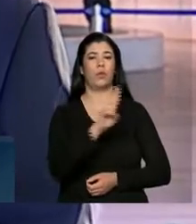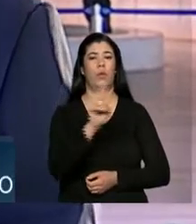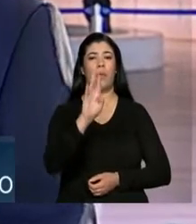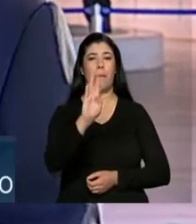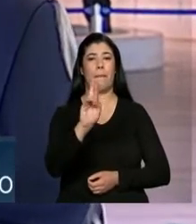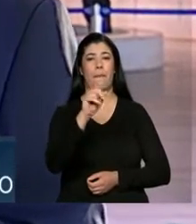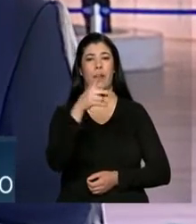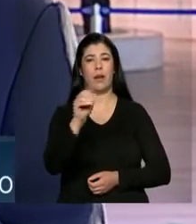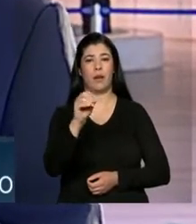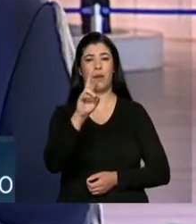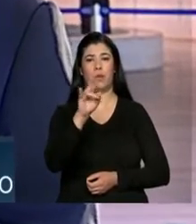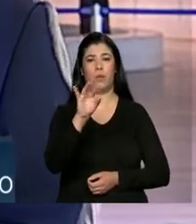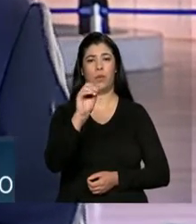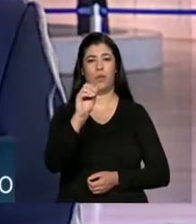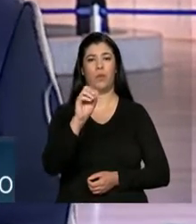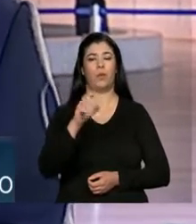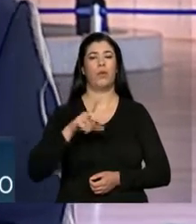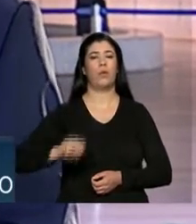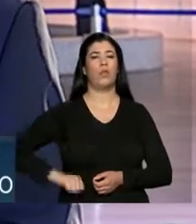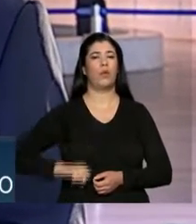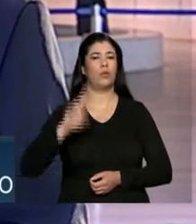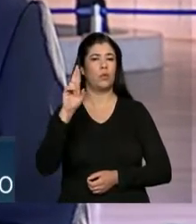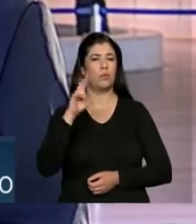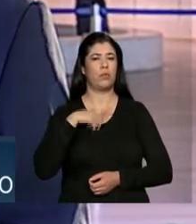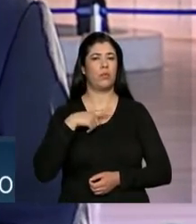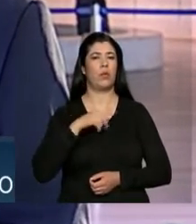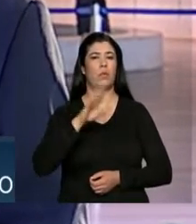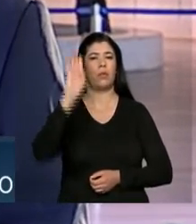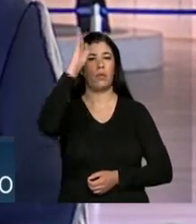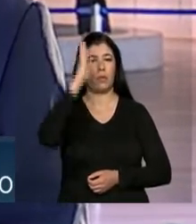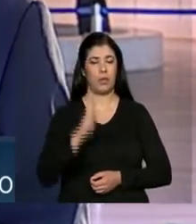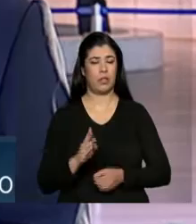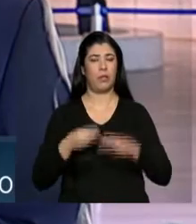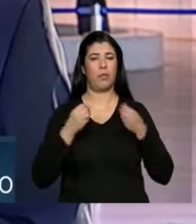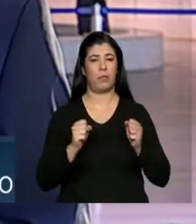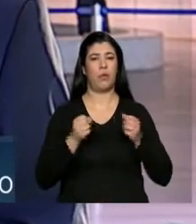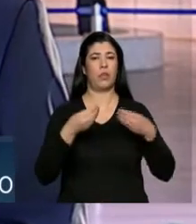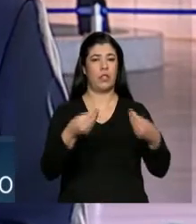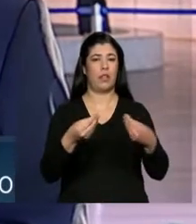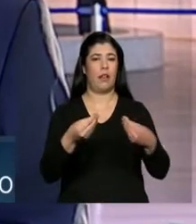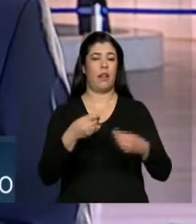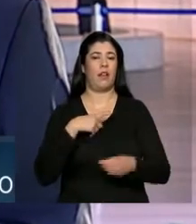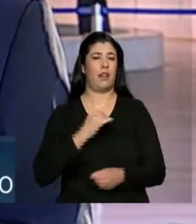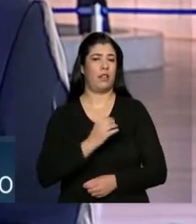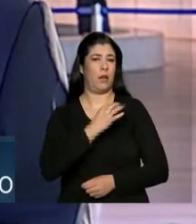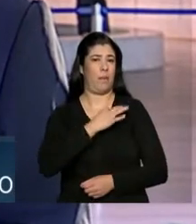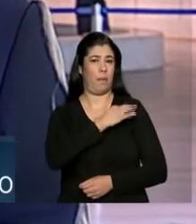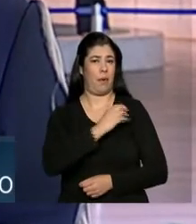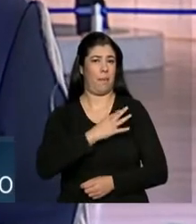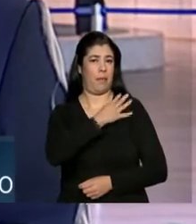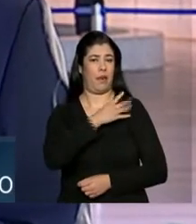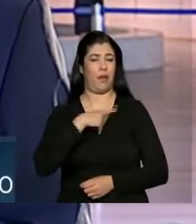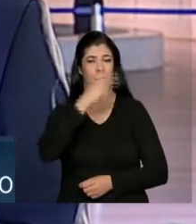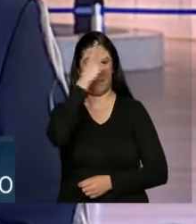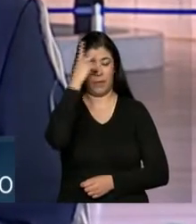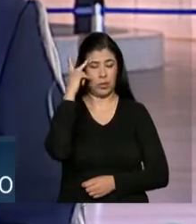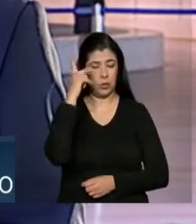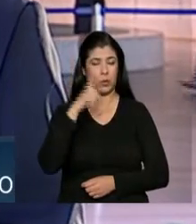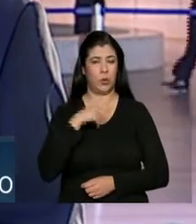brasileira. É a principal condecoração da diplomacia brasileira e pode ser entregue a pessoas físicas ou jurídicas,